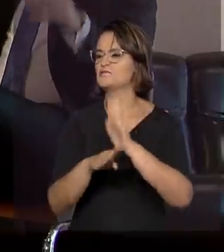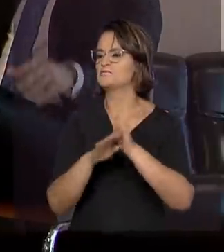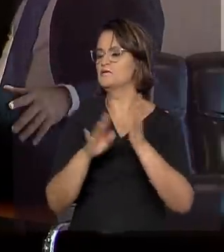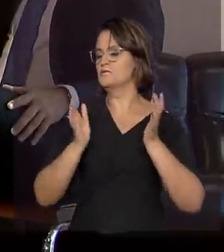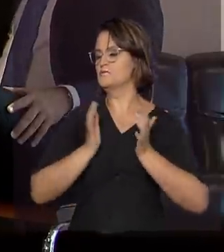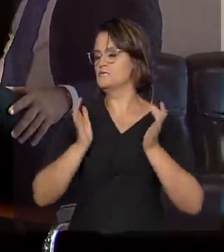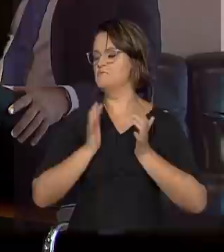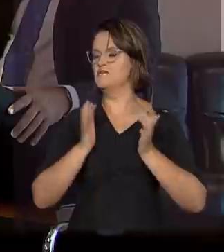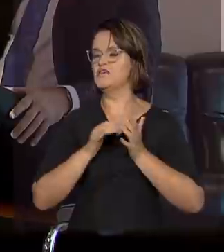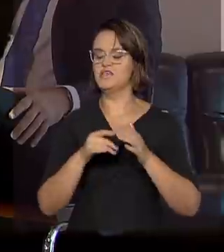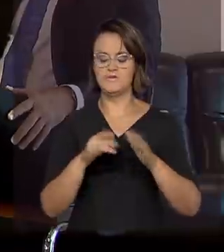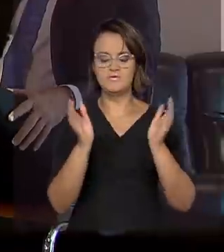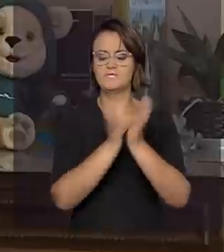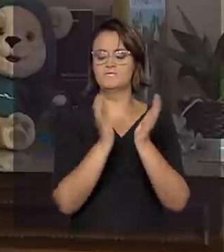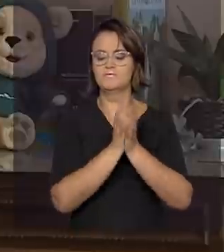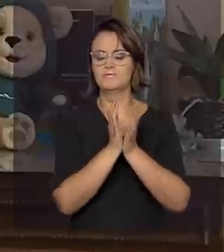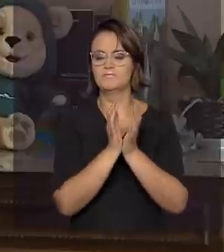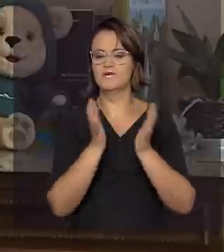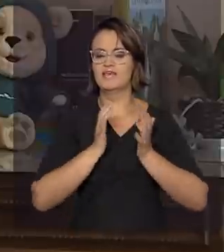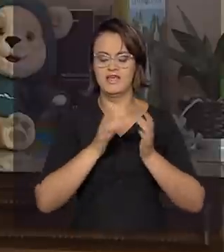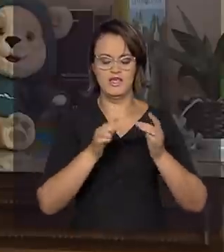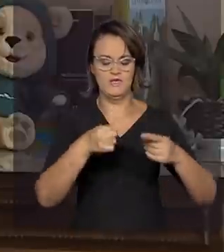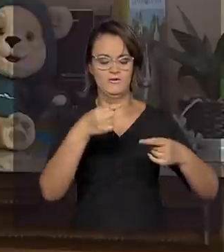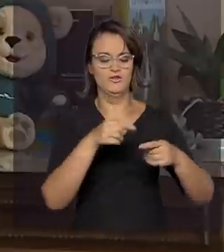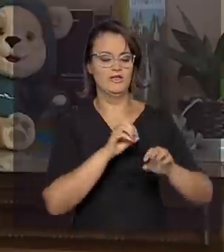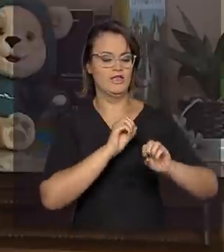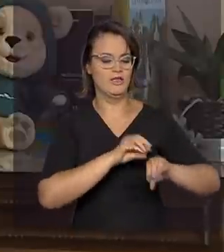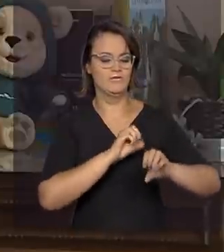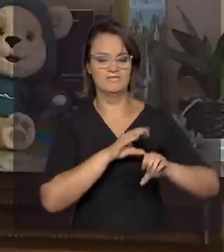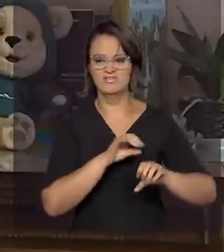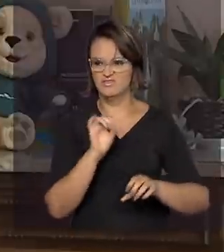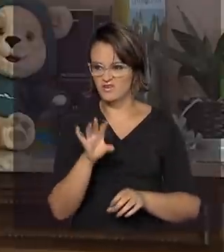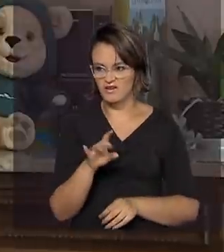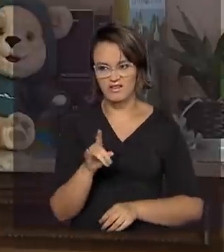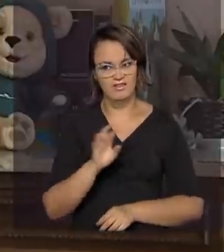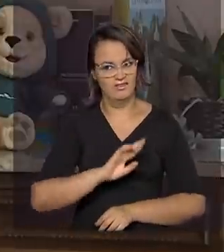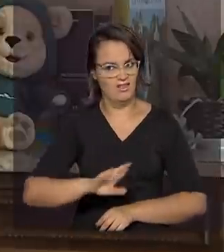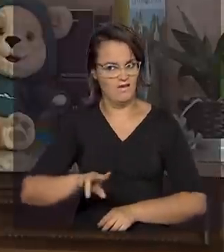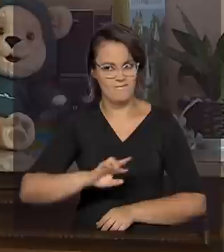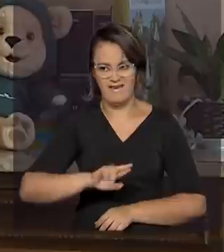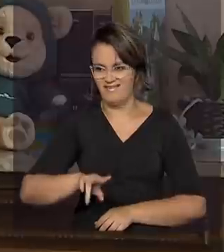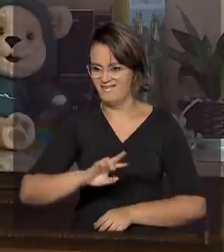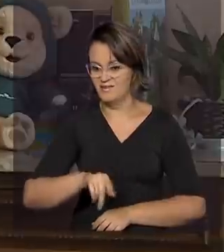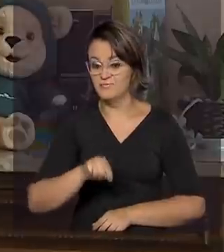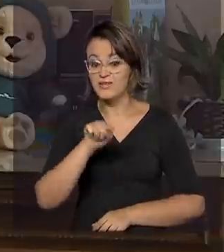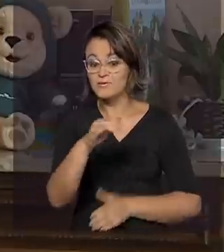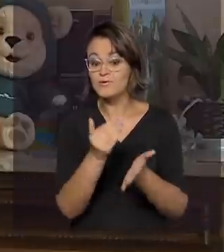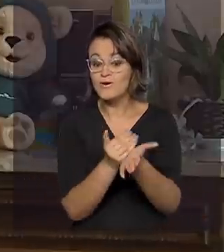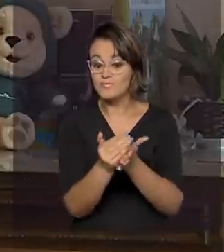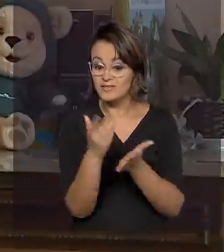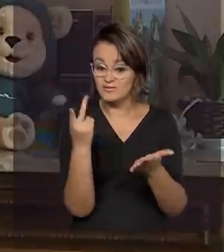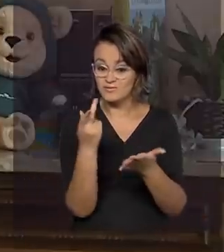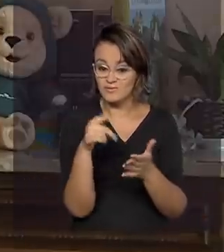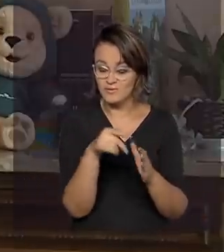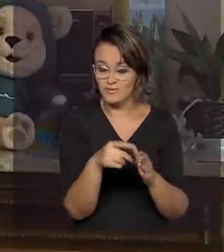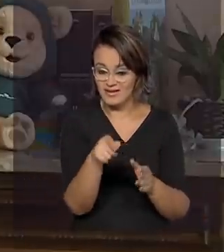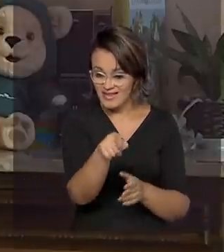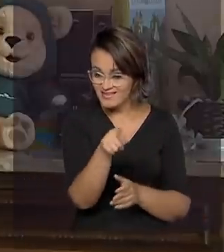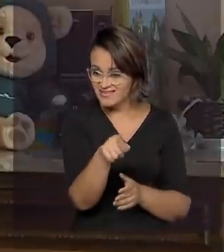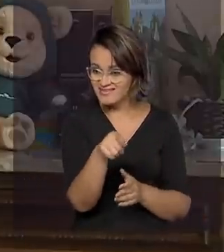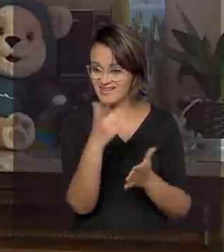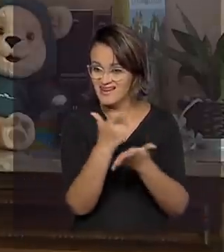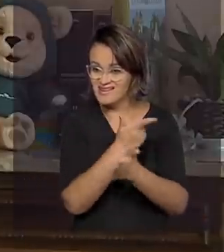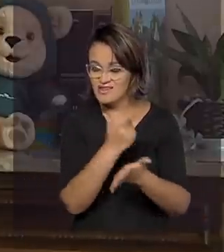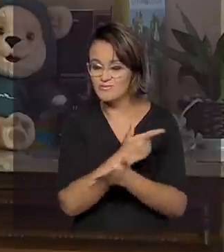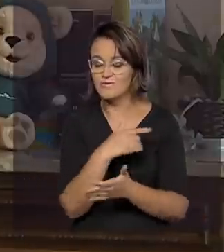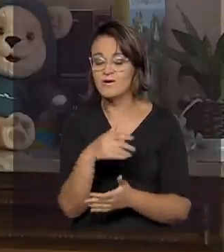Elitizando a educação. Exato, pelo contrário. As pesquisas apresentadas no início do Guia de Literacia Familiar mostram